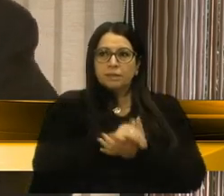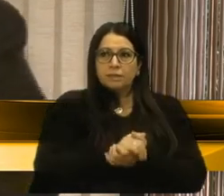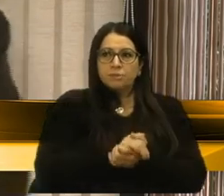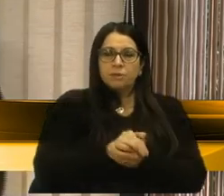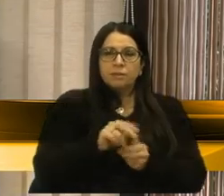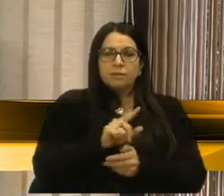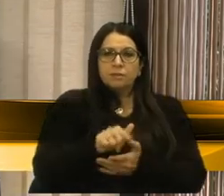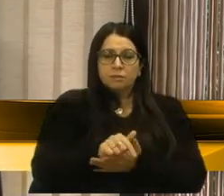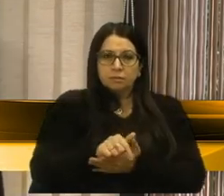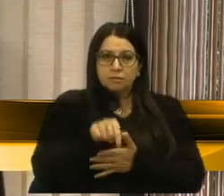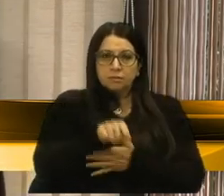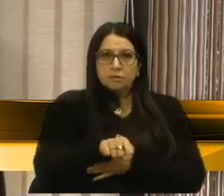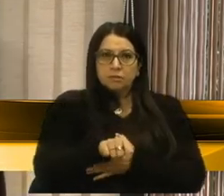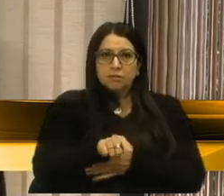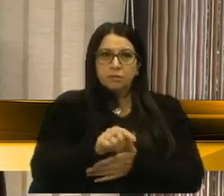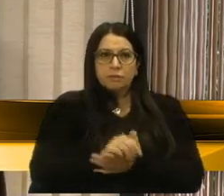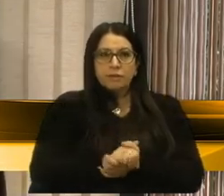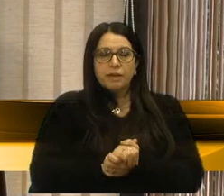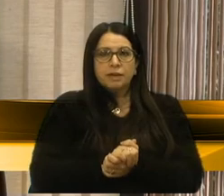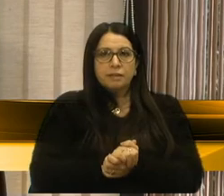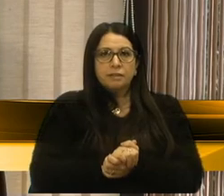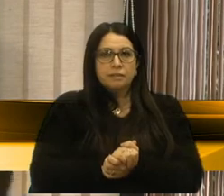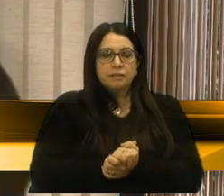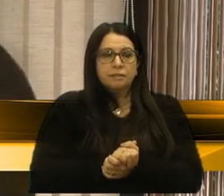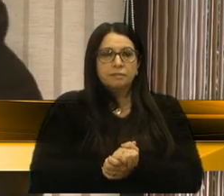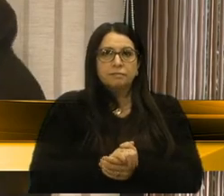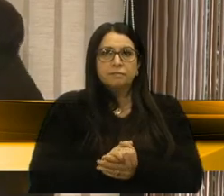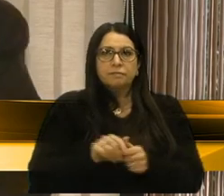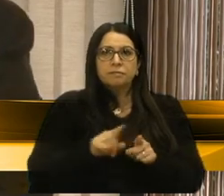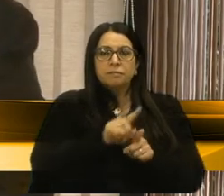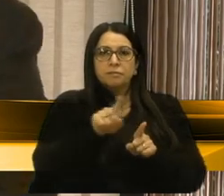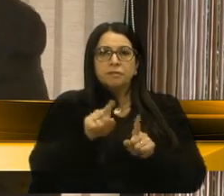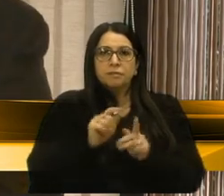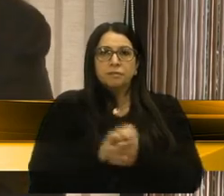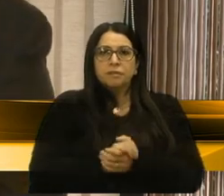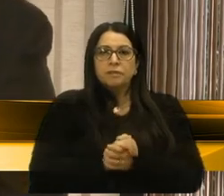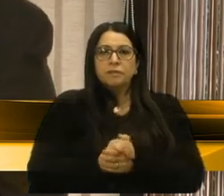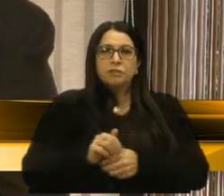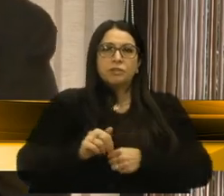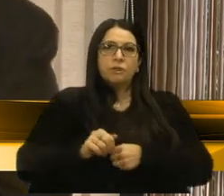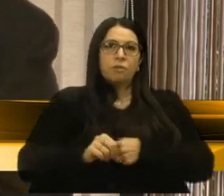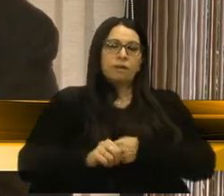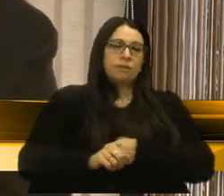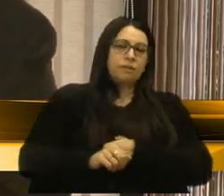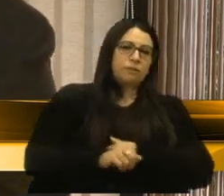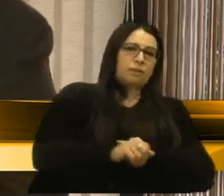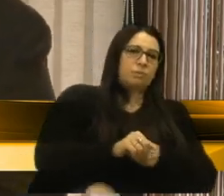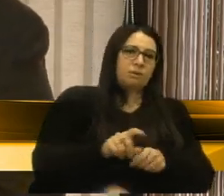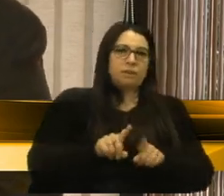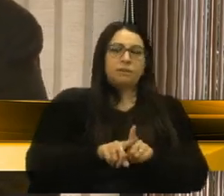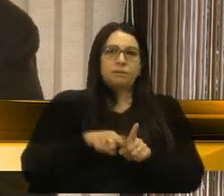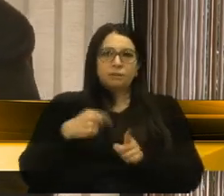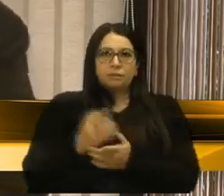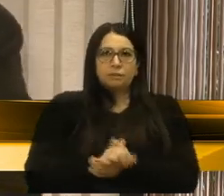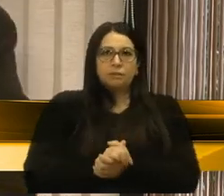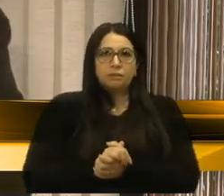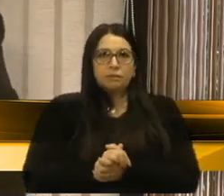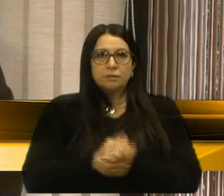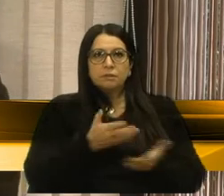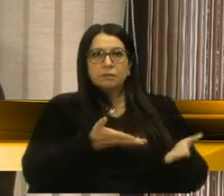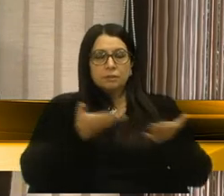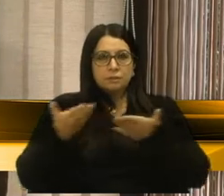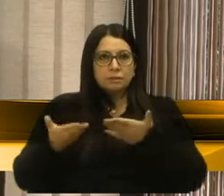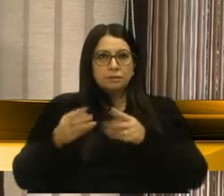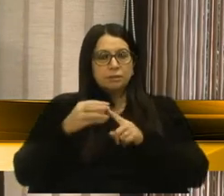Facebook ou pelo WhatsApp. E os vereadores aqui da casa estão convidados,